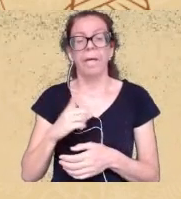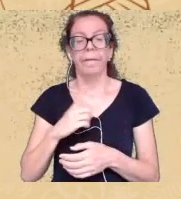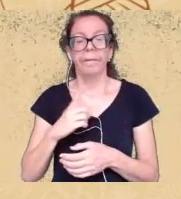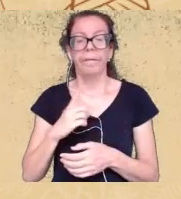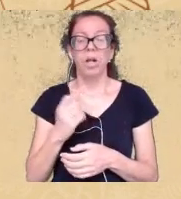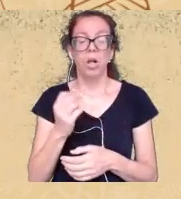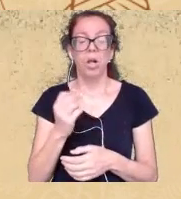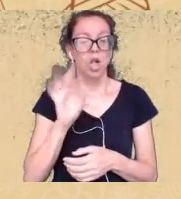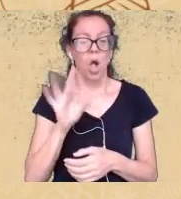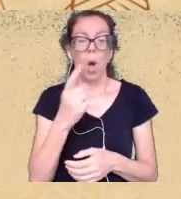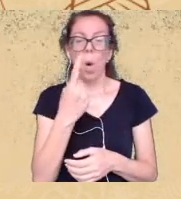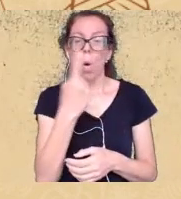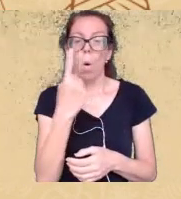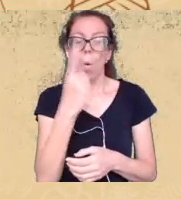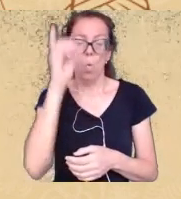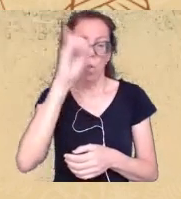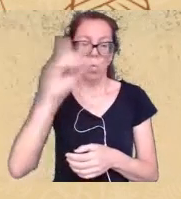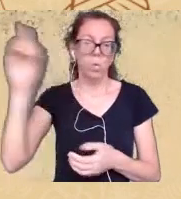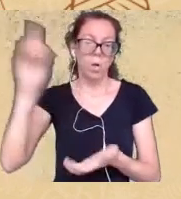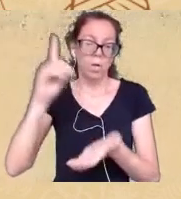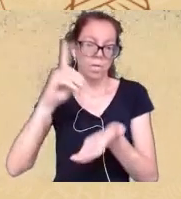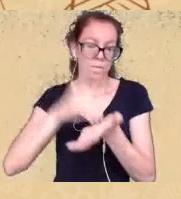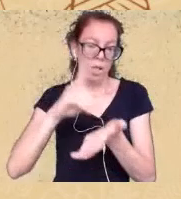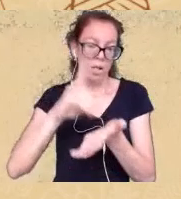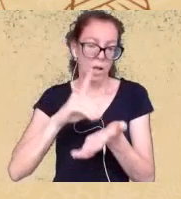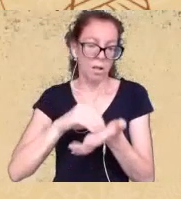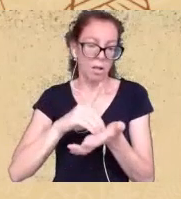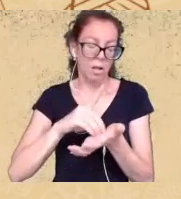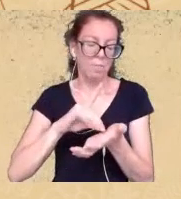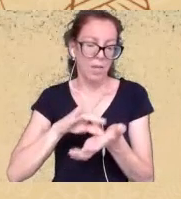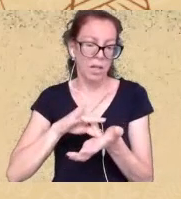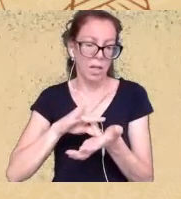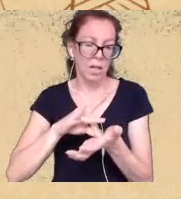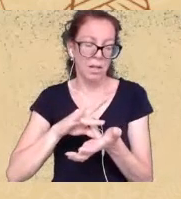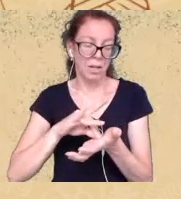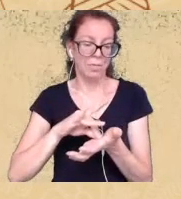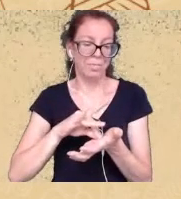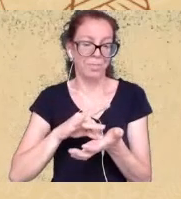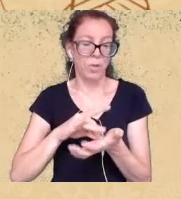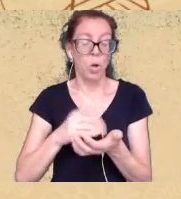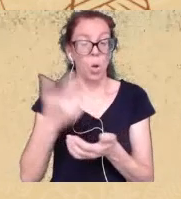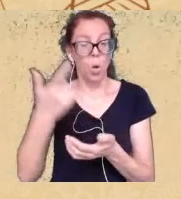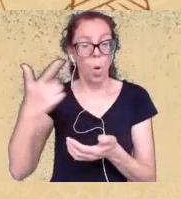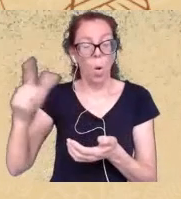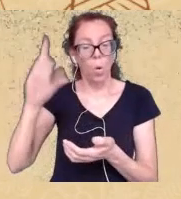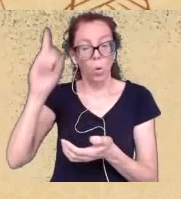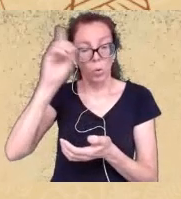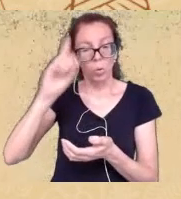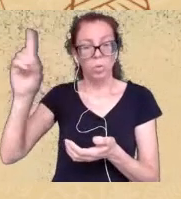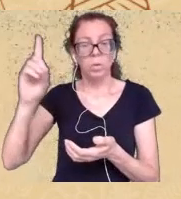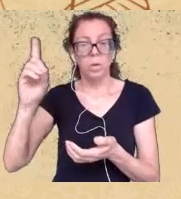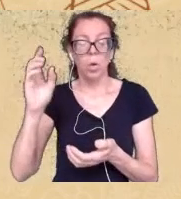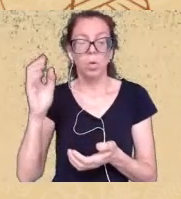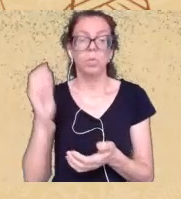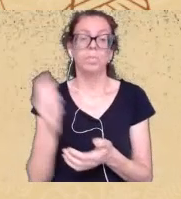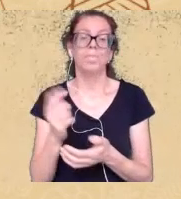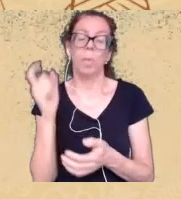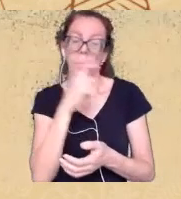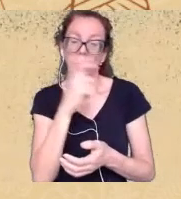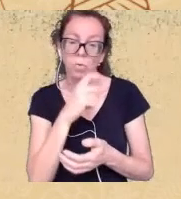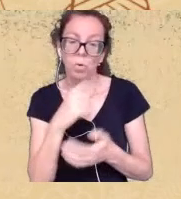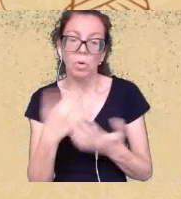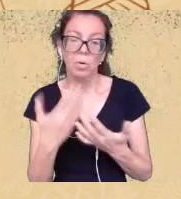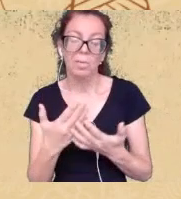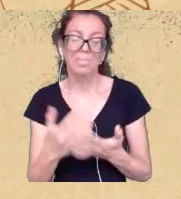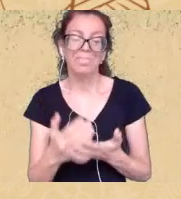que sendo falsos devem ser combatidos a gente tem um problema ideológico epistêmico muito maior do